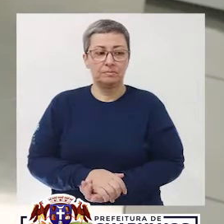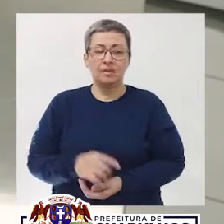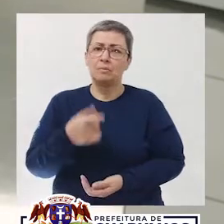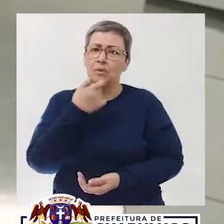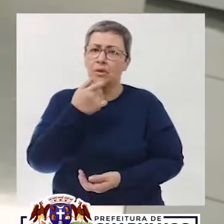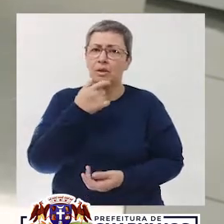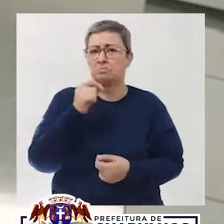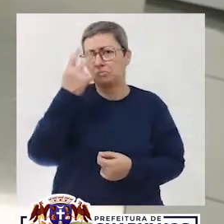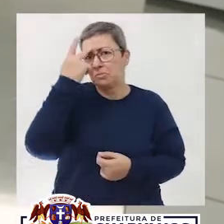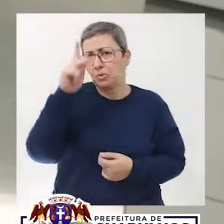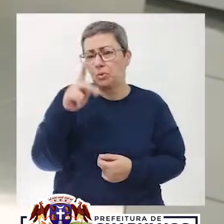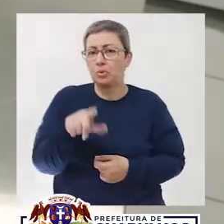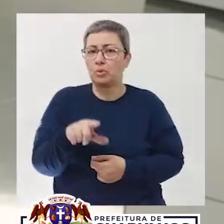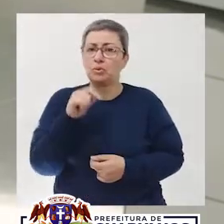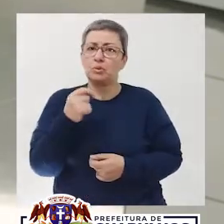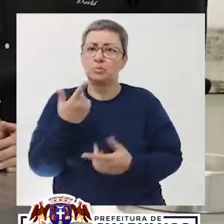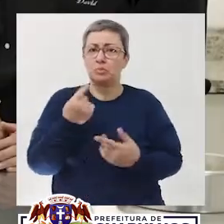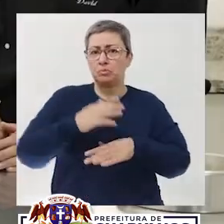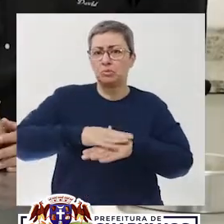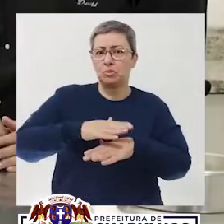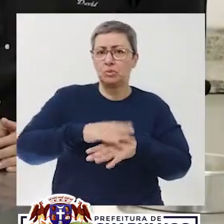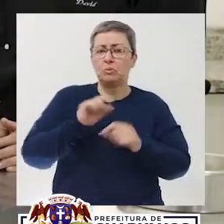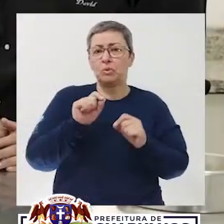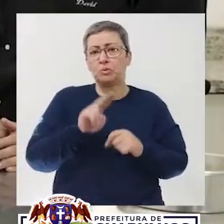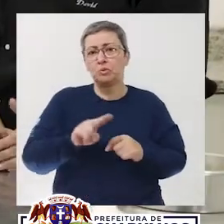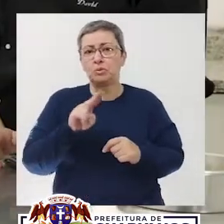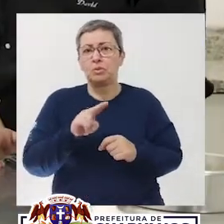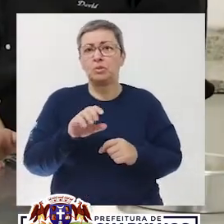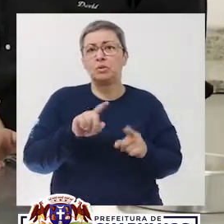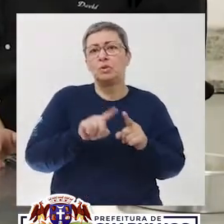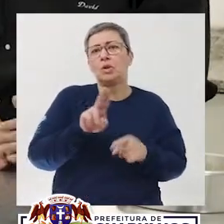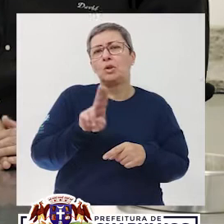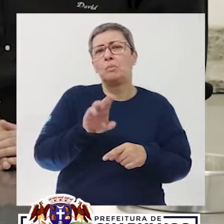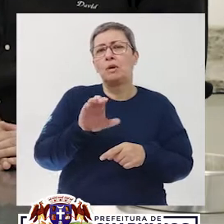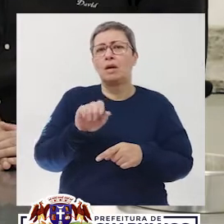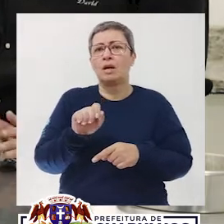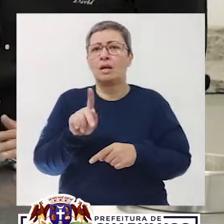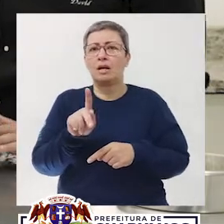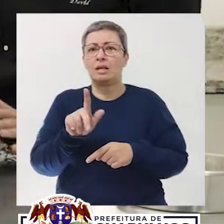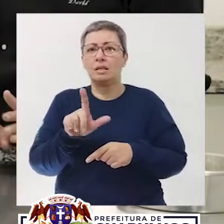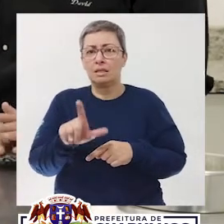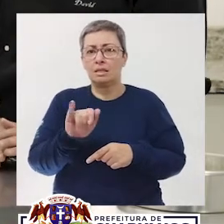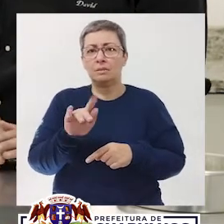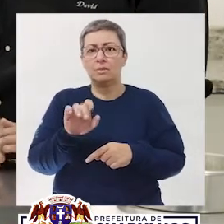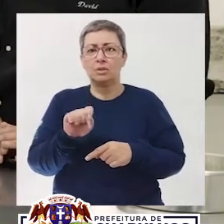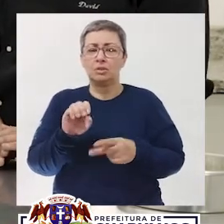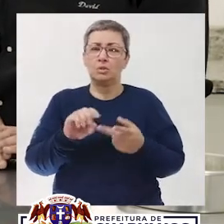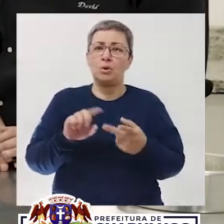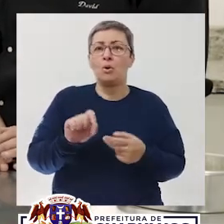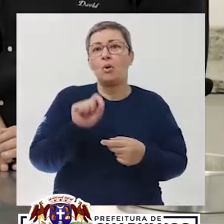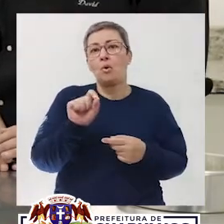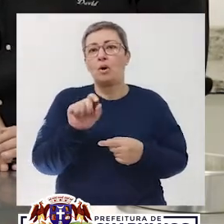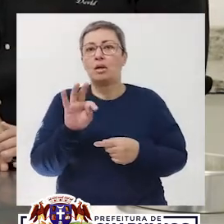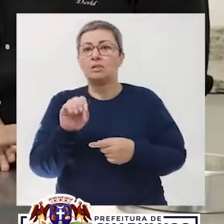As bolachas também vai da preferência de quem estiver fazendo, né? Pode usar aquelas calypso Calypso Essa aqui você está usando a tortinha,